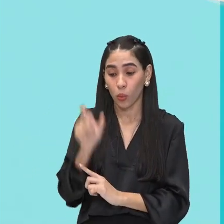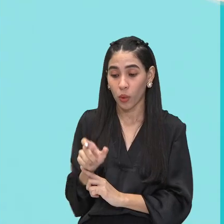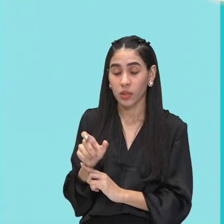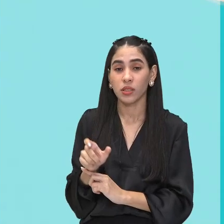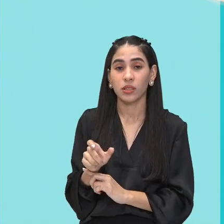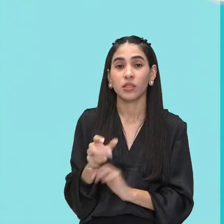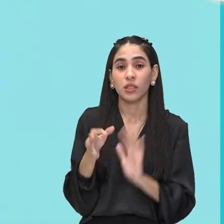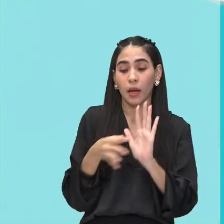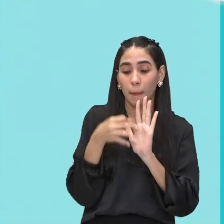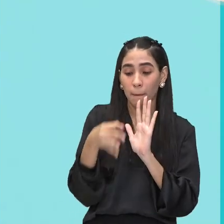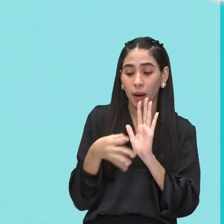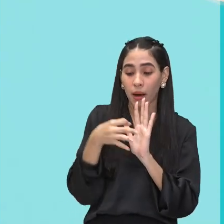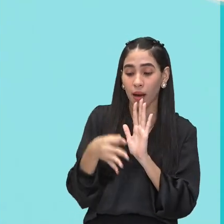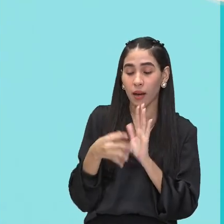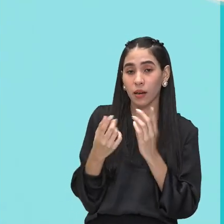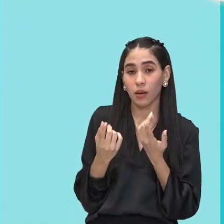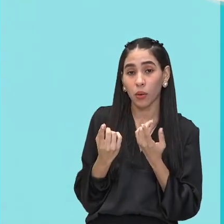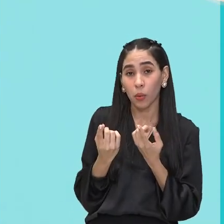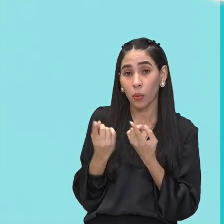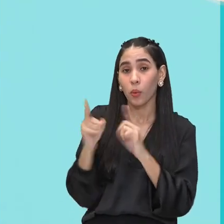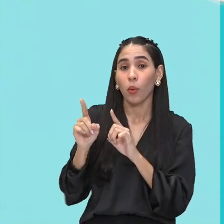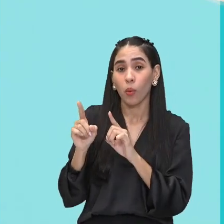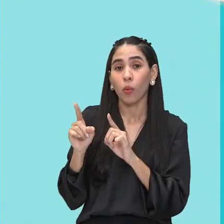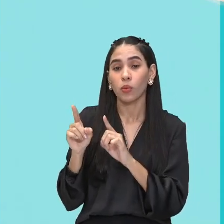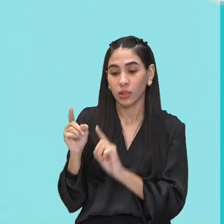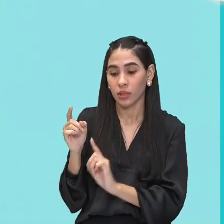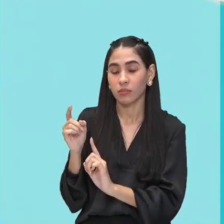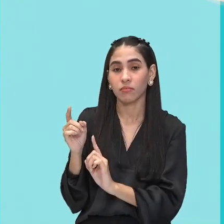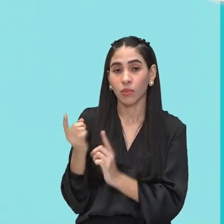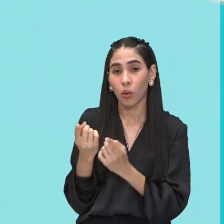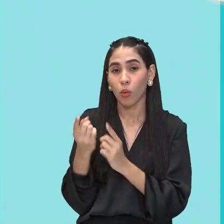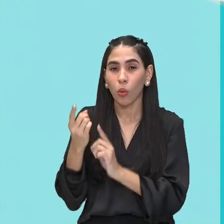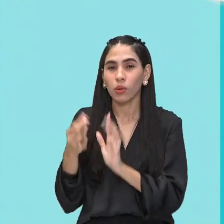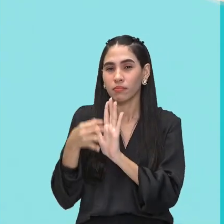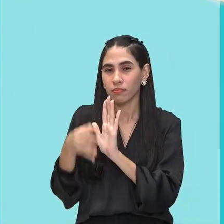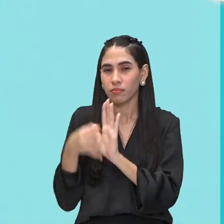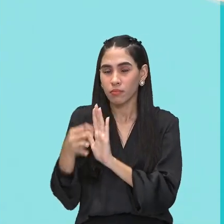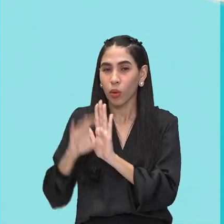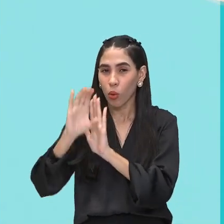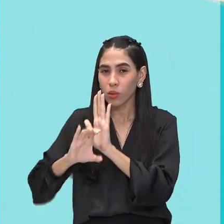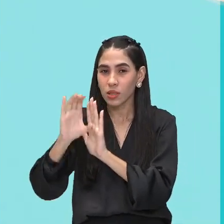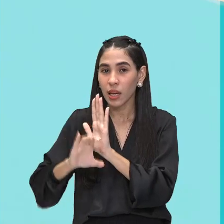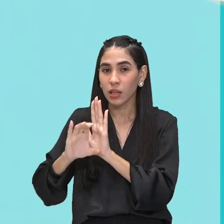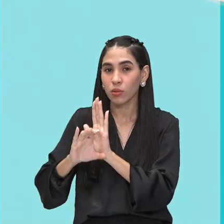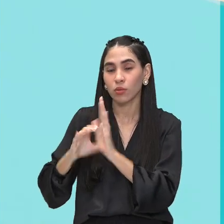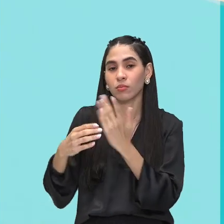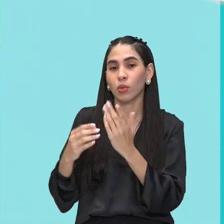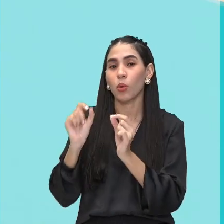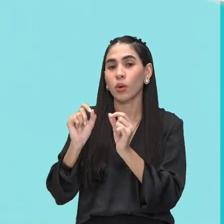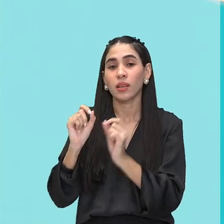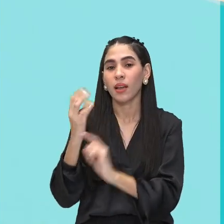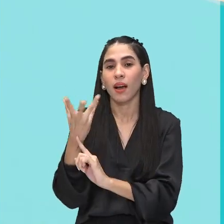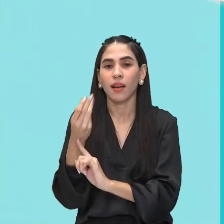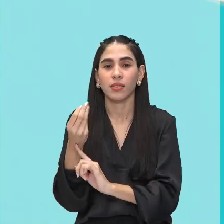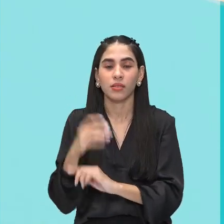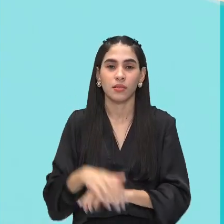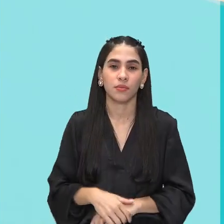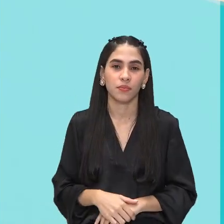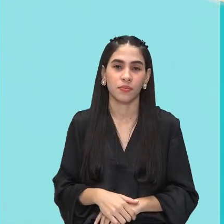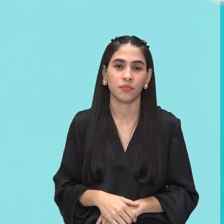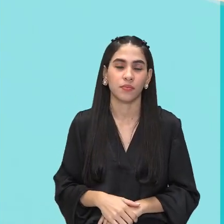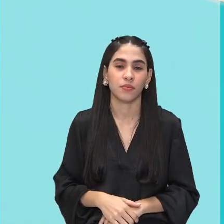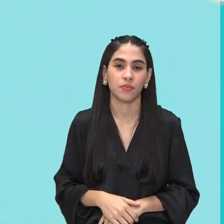crítica para a arte, o conceito da arte. Então, ele com isso,